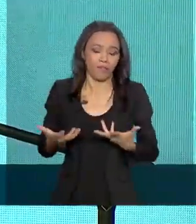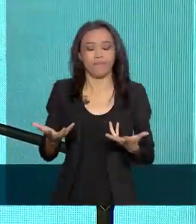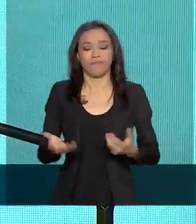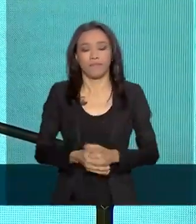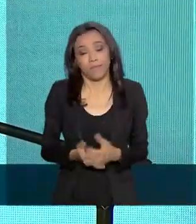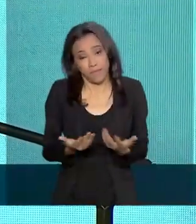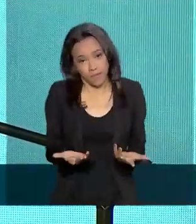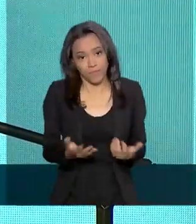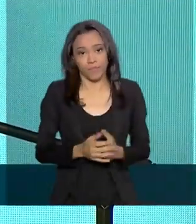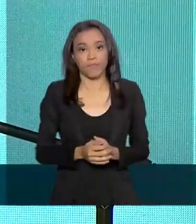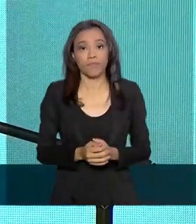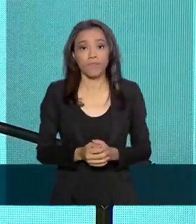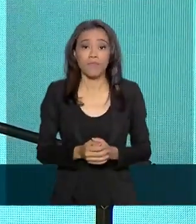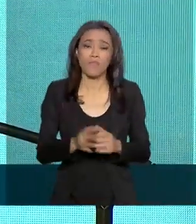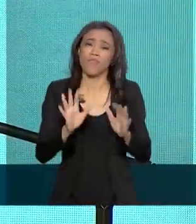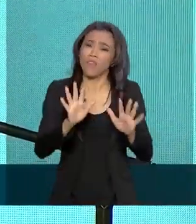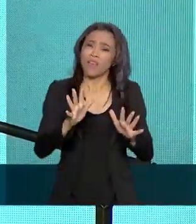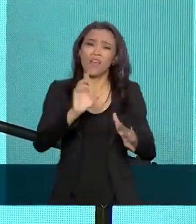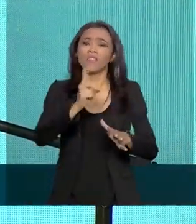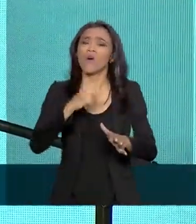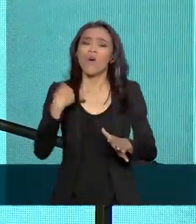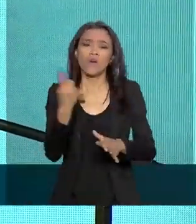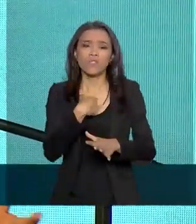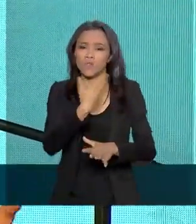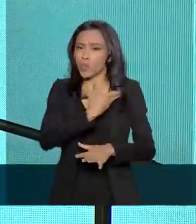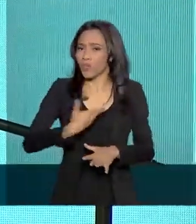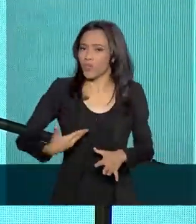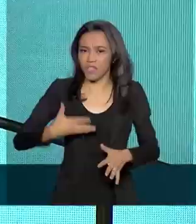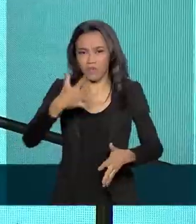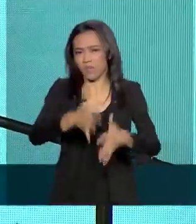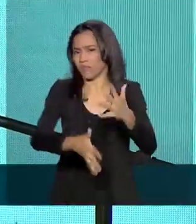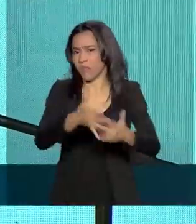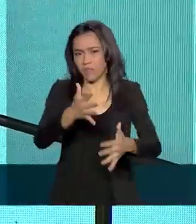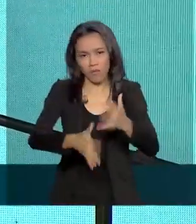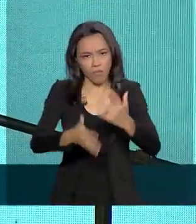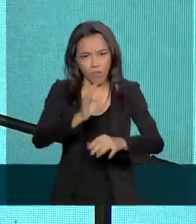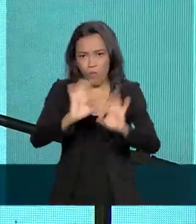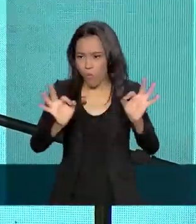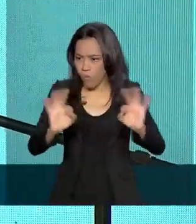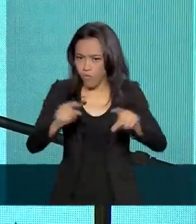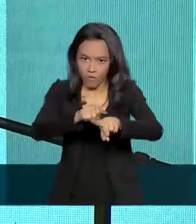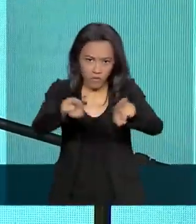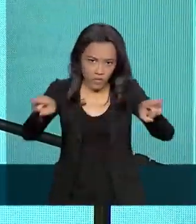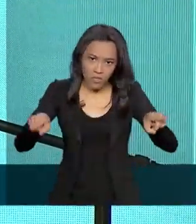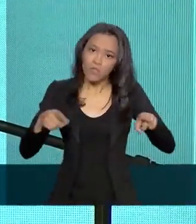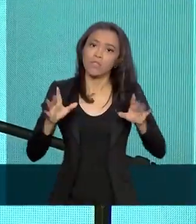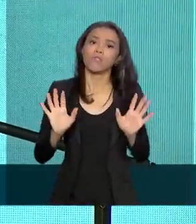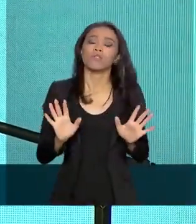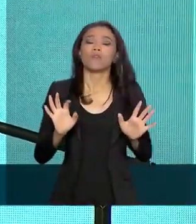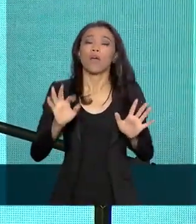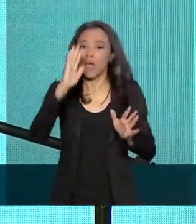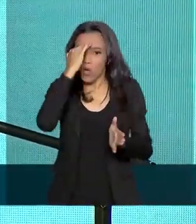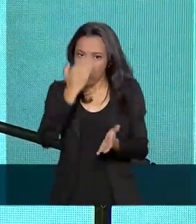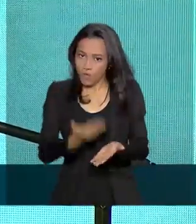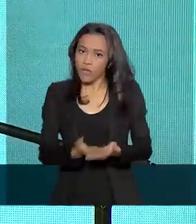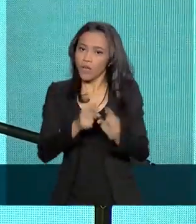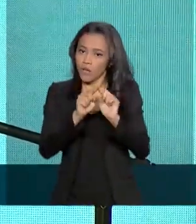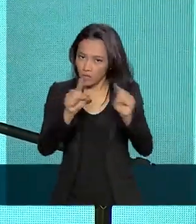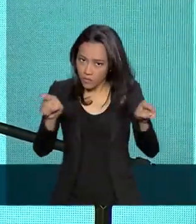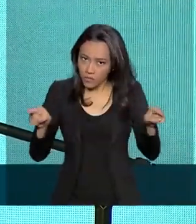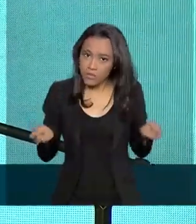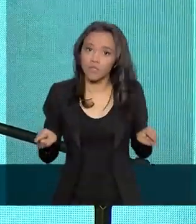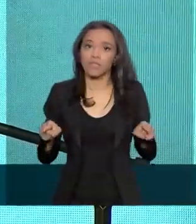o que eu posso falar aos senhores, é não interferência nossa, na iniciativa privada, é liberar, é confiar nos senhores,